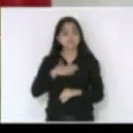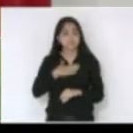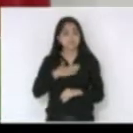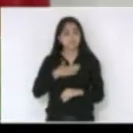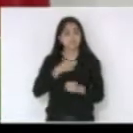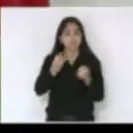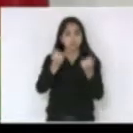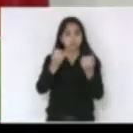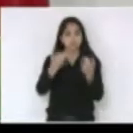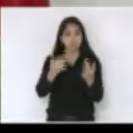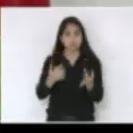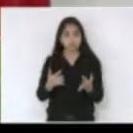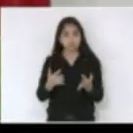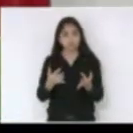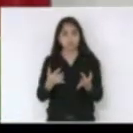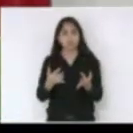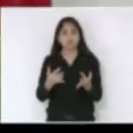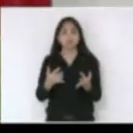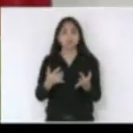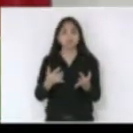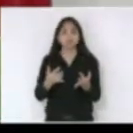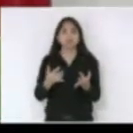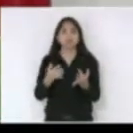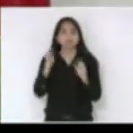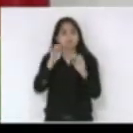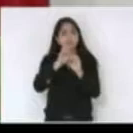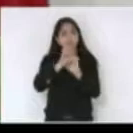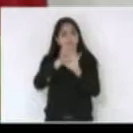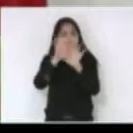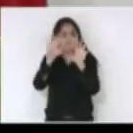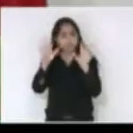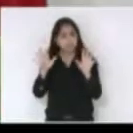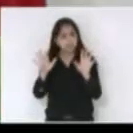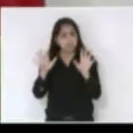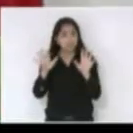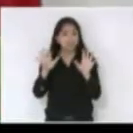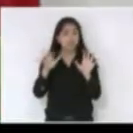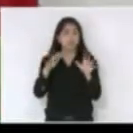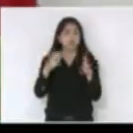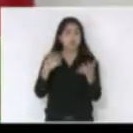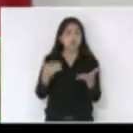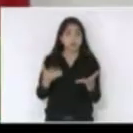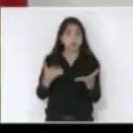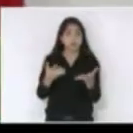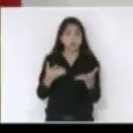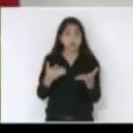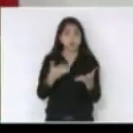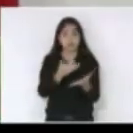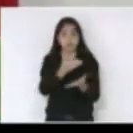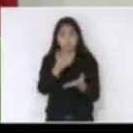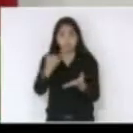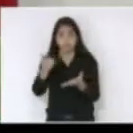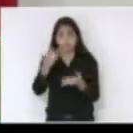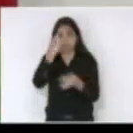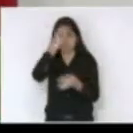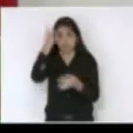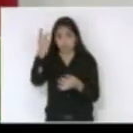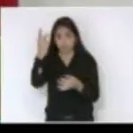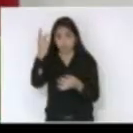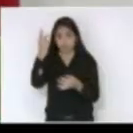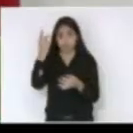aqui um esclarecimento e até para prestar contas as pessoas